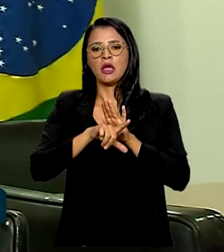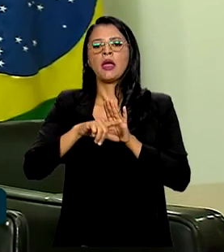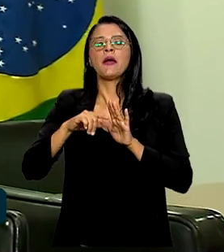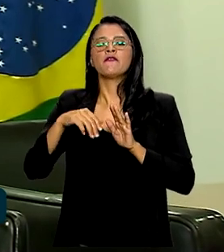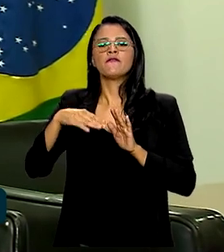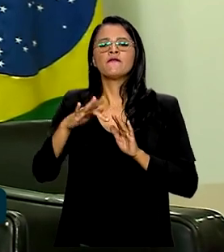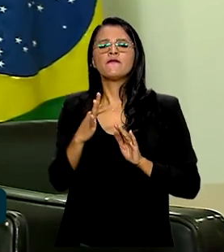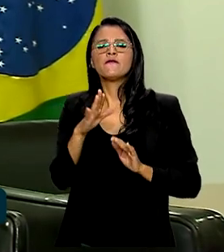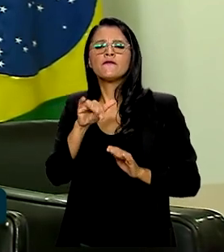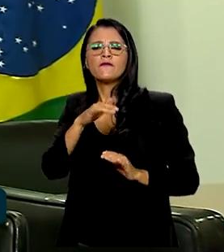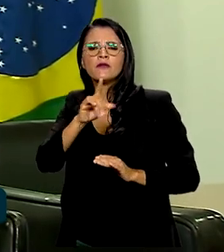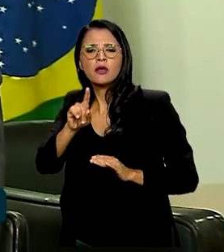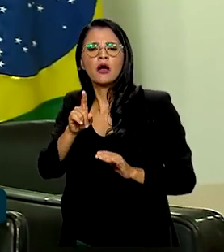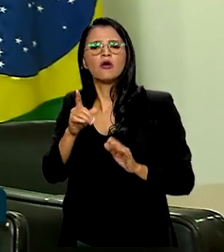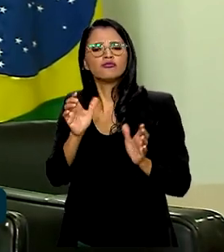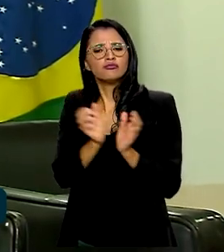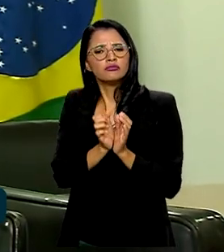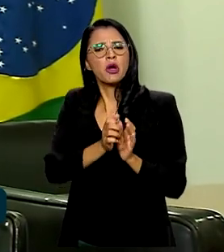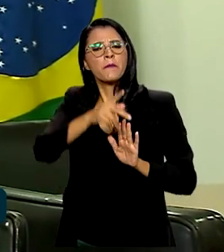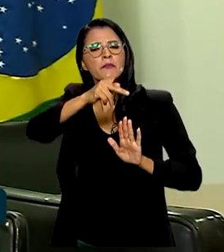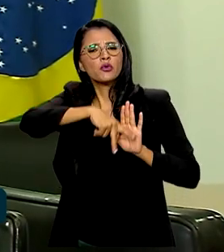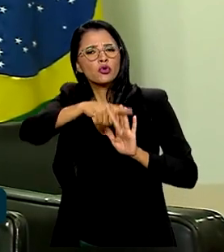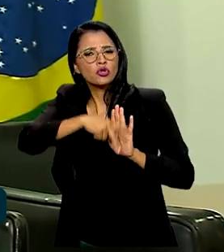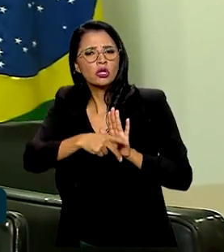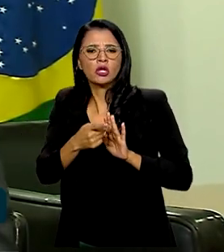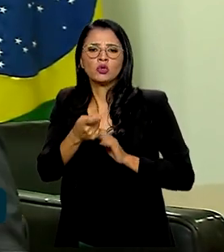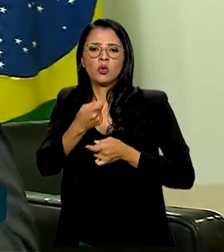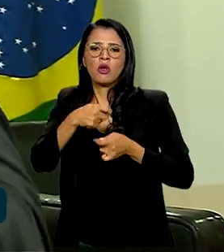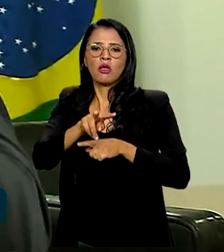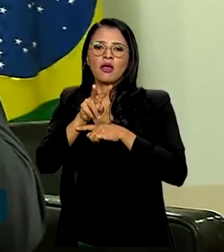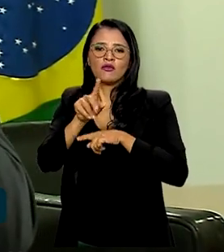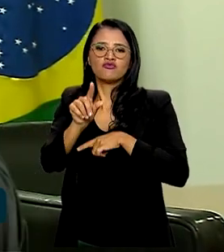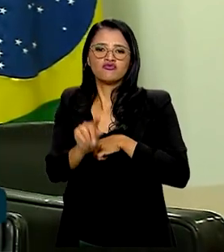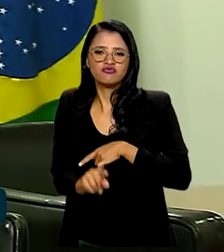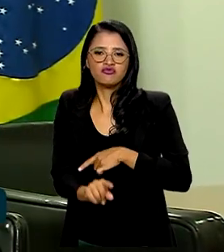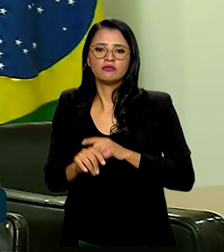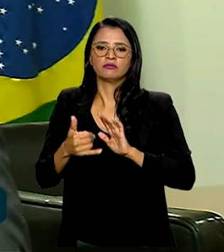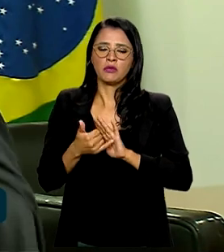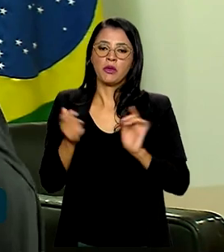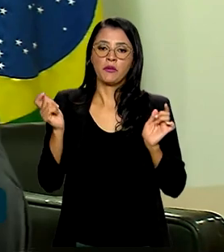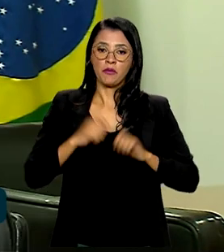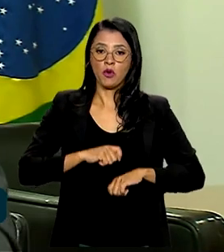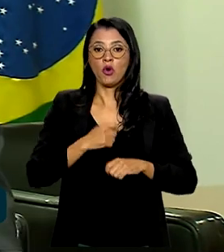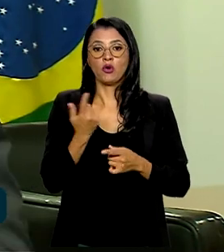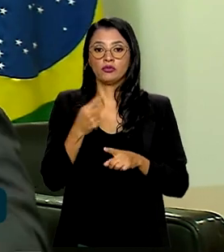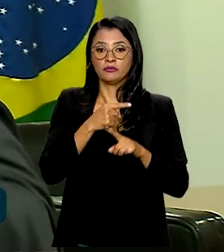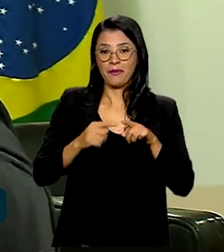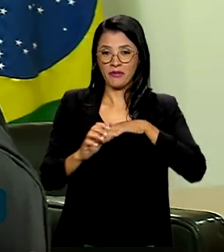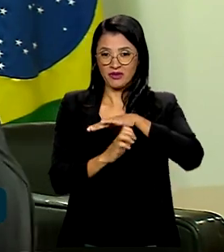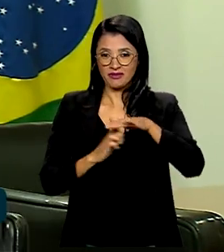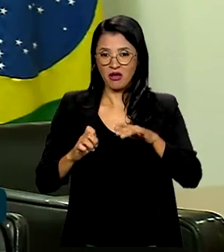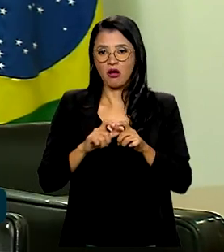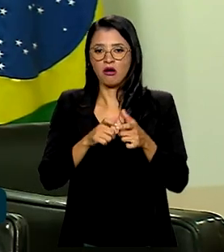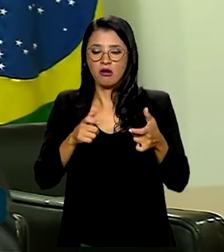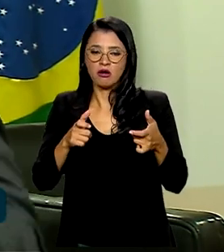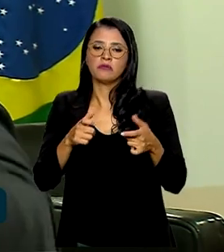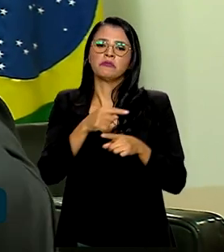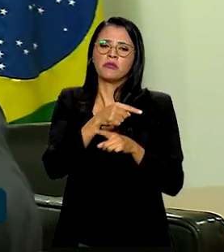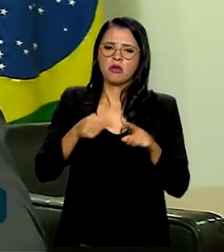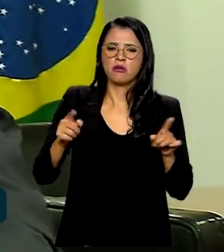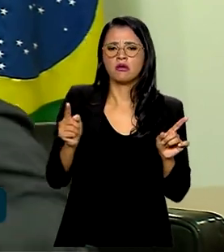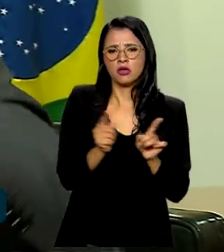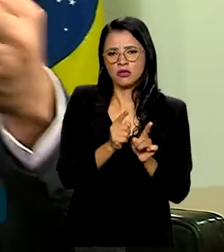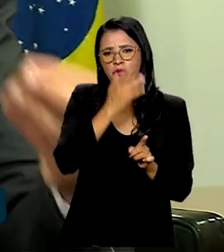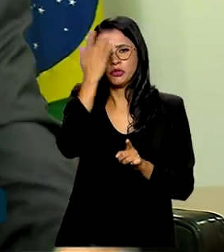um conjunto de projetos de lei que barateiem o crédito para que o pequeno, médio empresário, as pessoas que querem